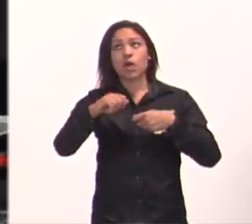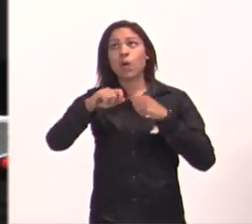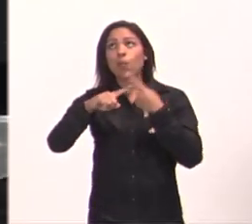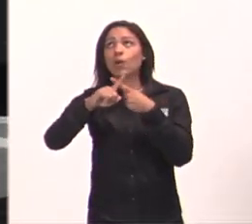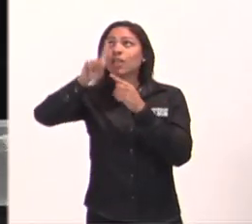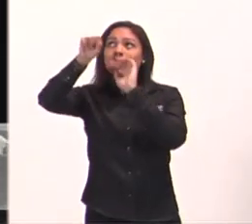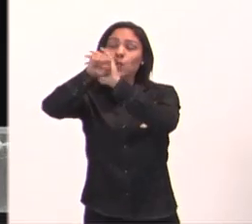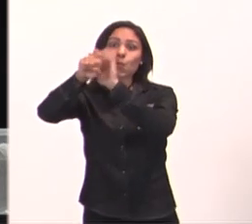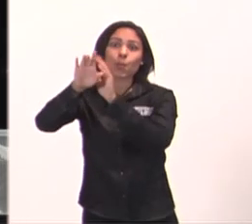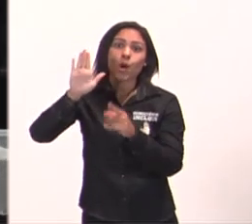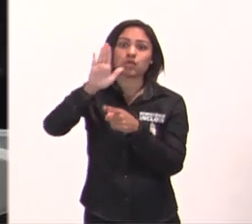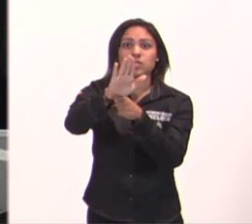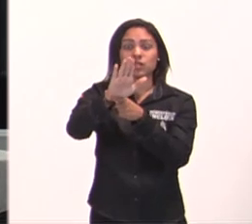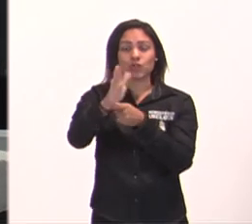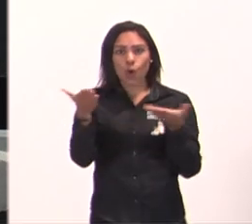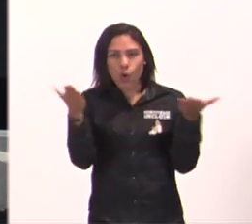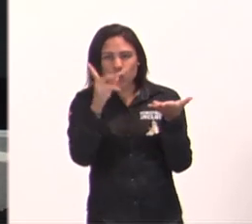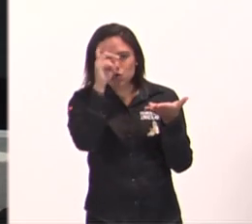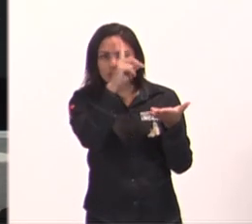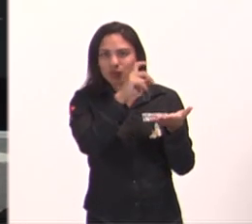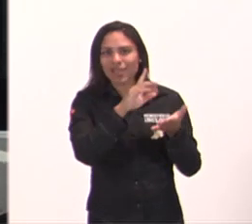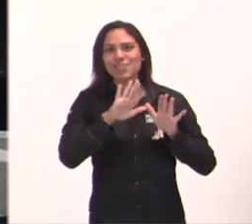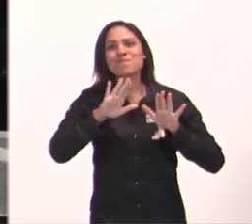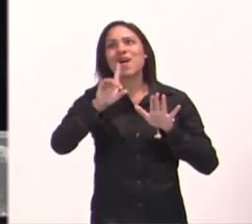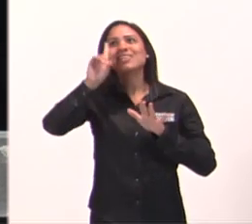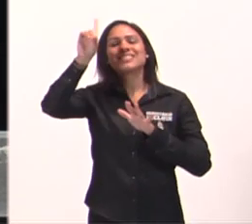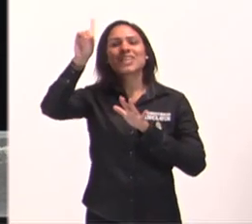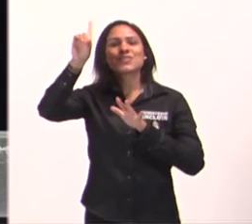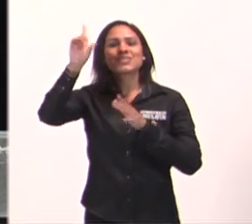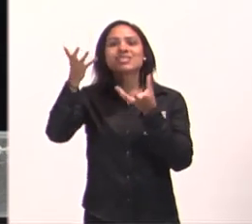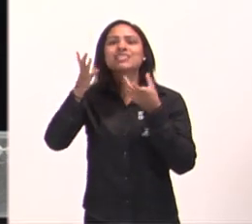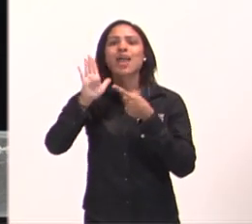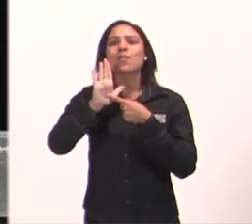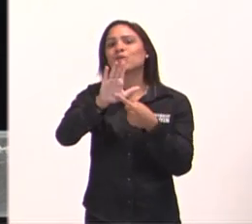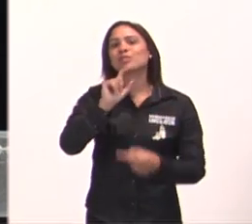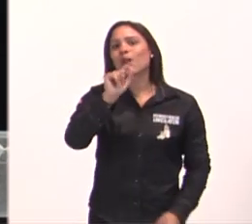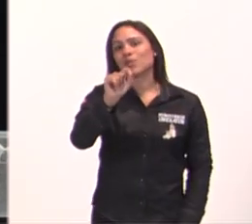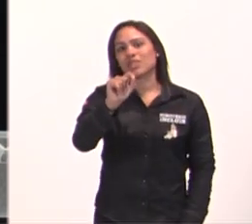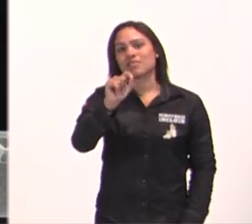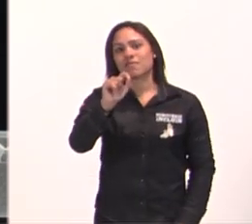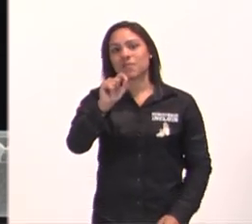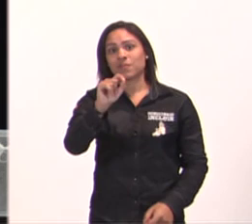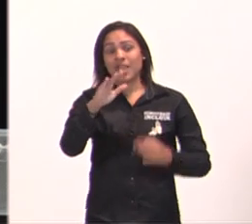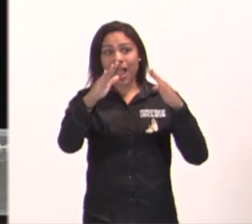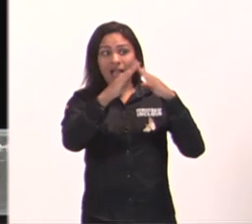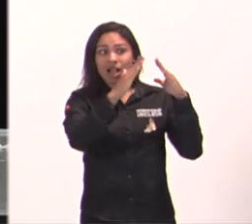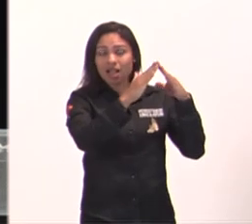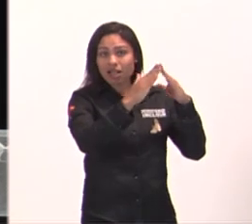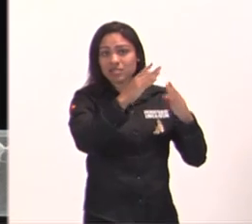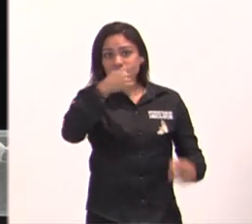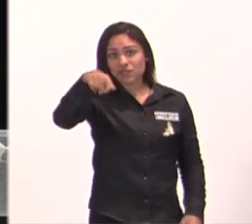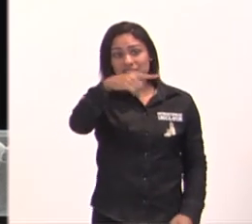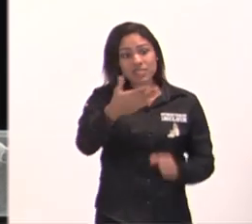porque a adversidade de hoje, sou eu ensinando para vocês, que a casa de vocês é a base, é a base de tudo, eu freiei